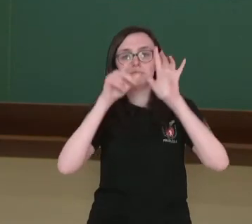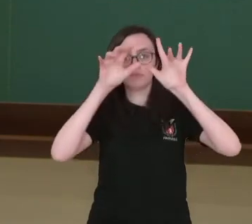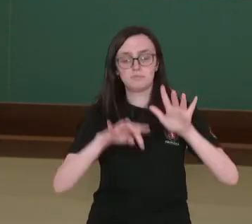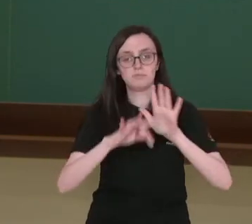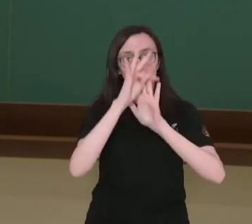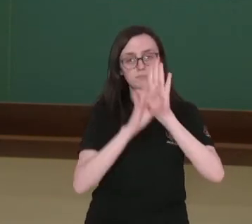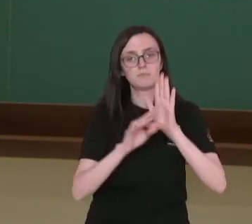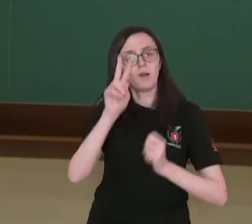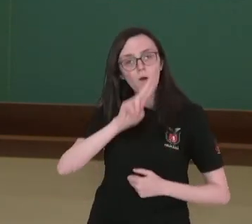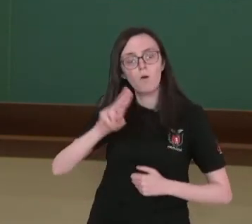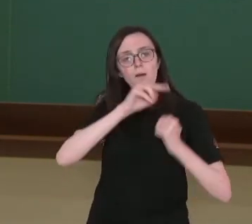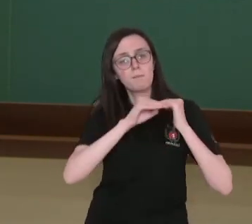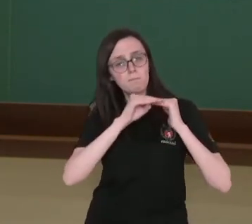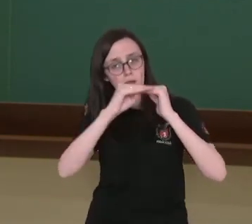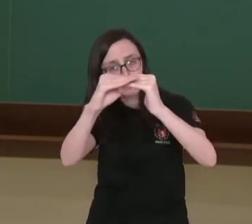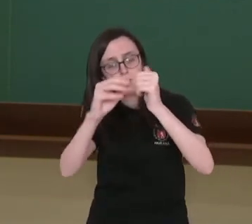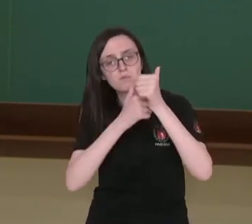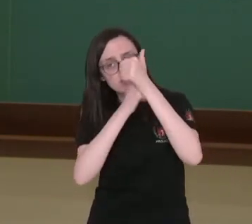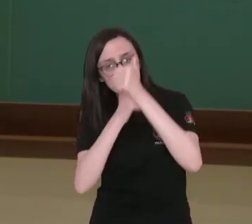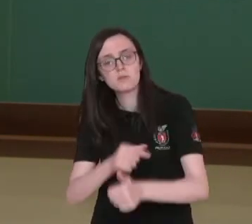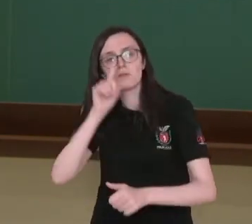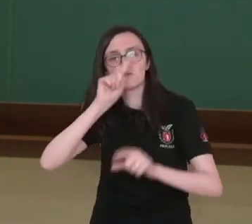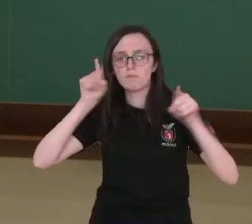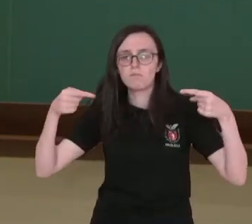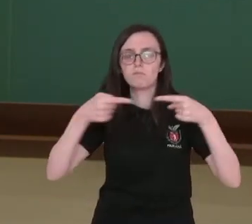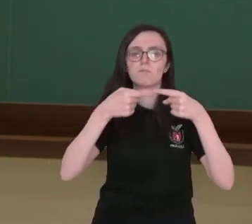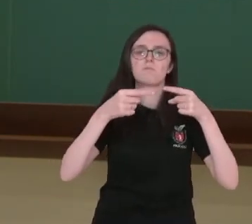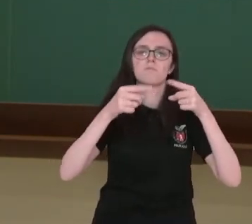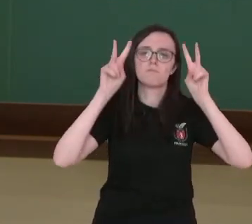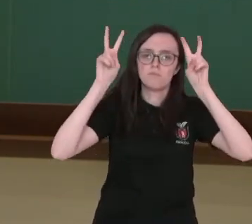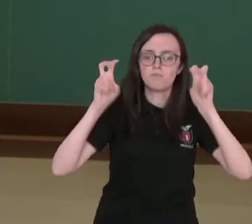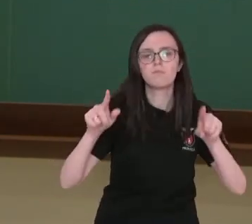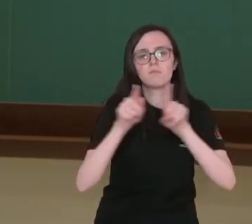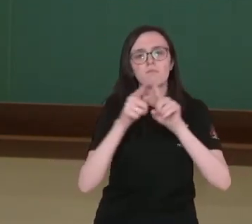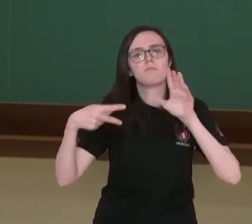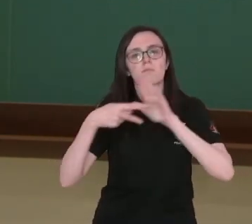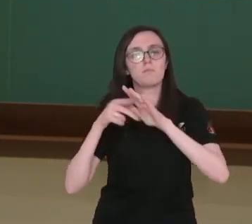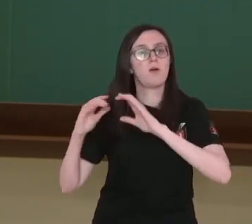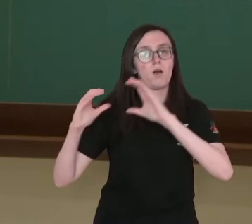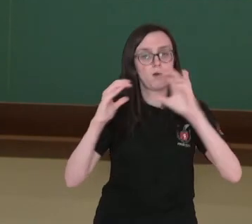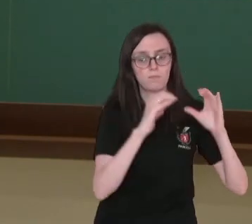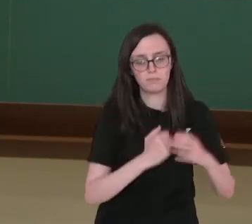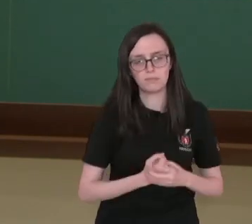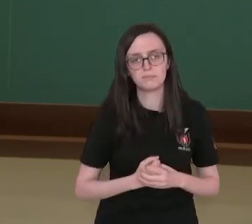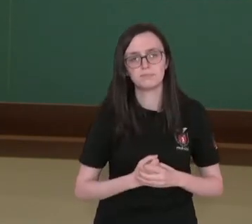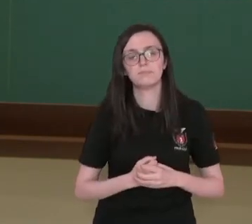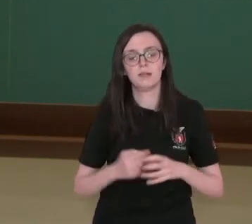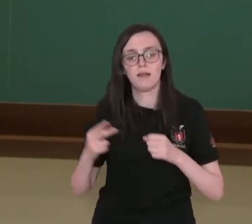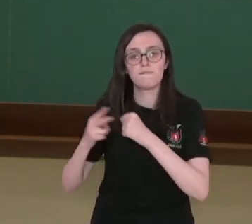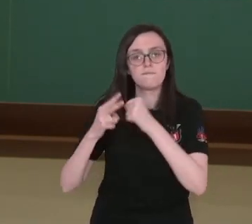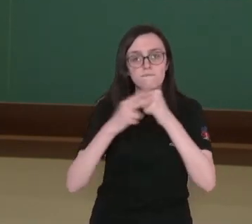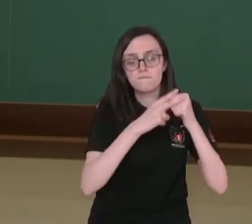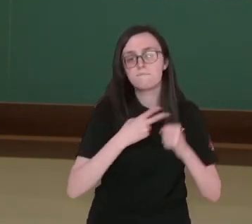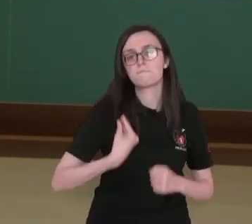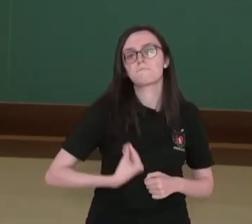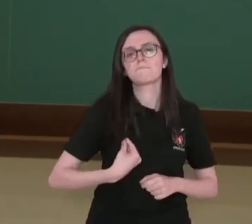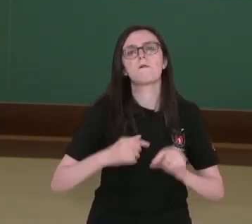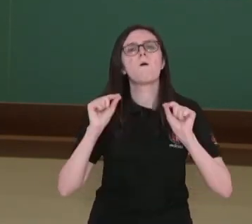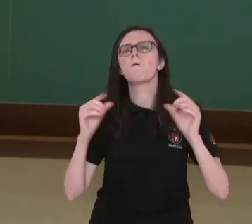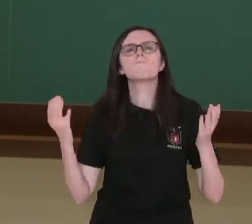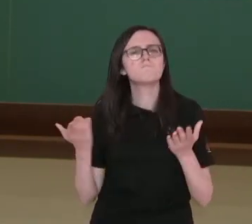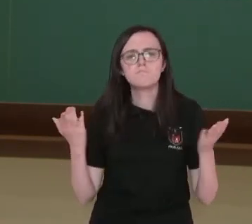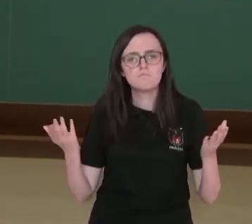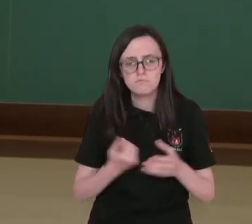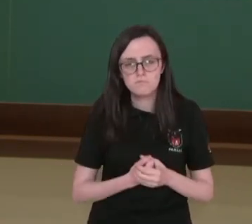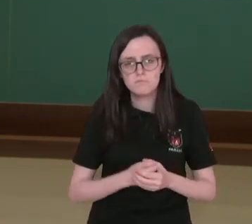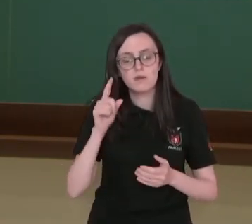usa a norma padrão, com adequação ao tema e ao veículo de comunicação. Os verbos são predominantemente em que tempo?